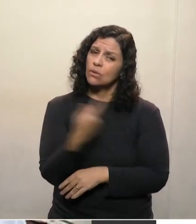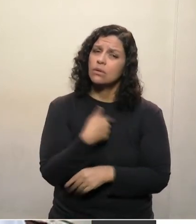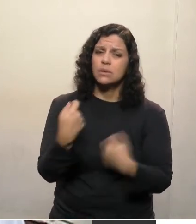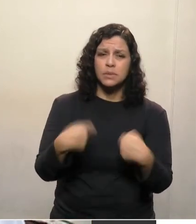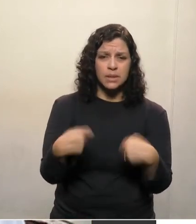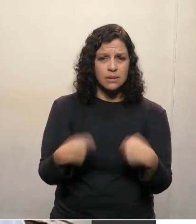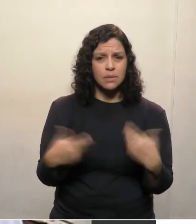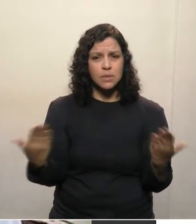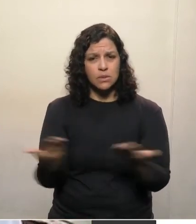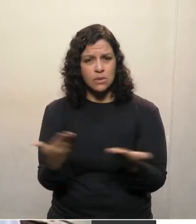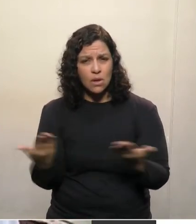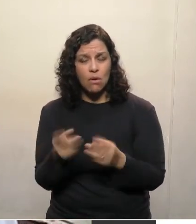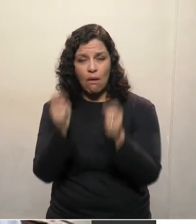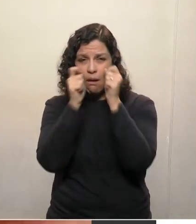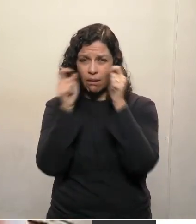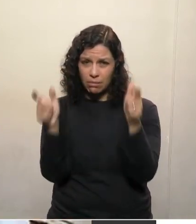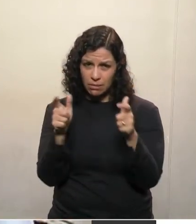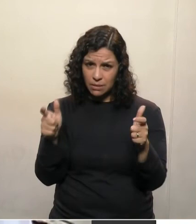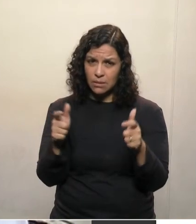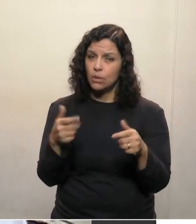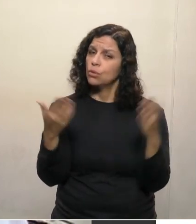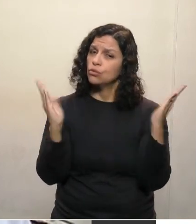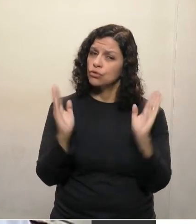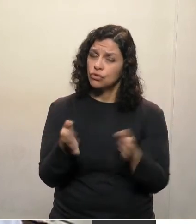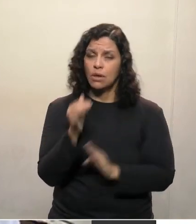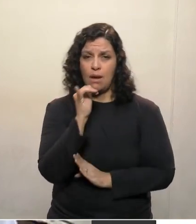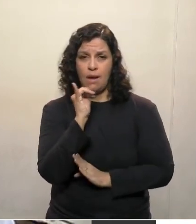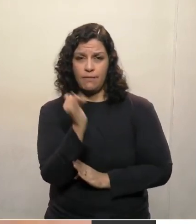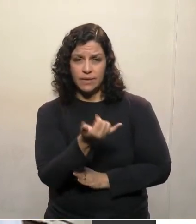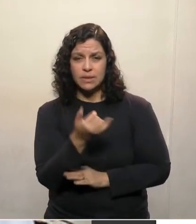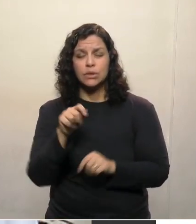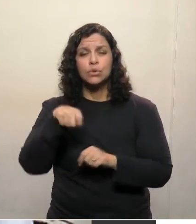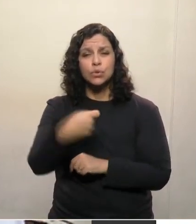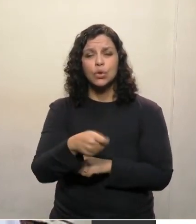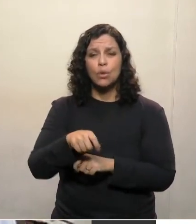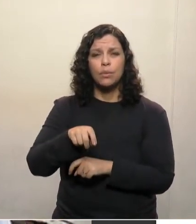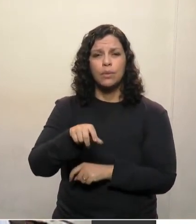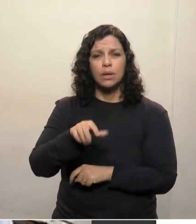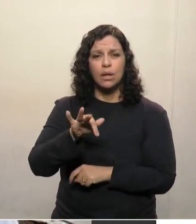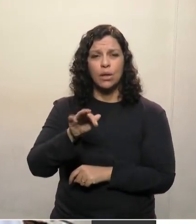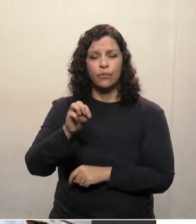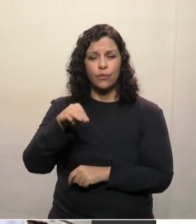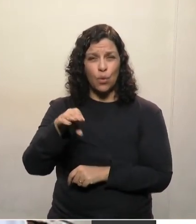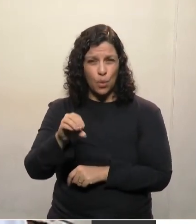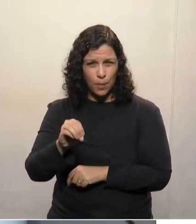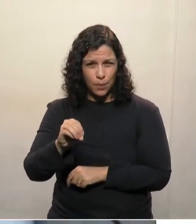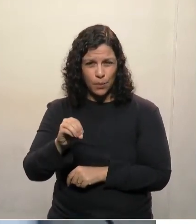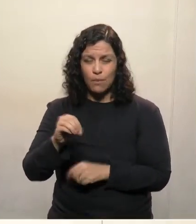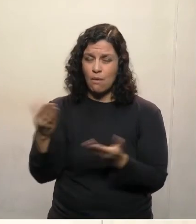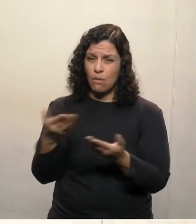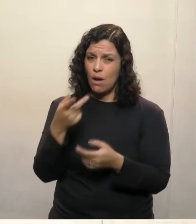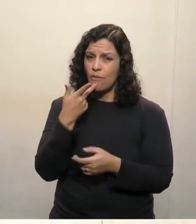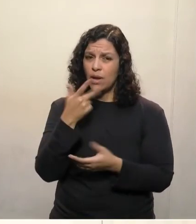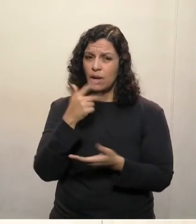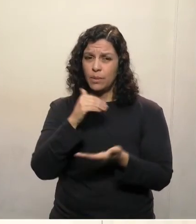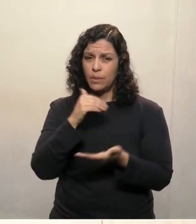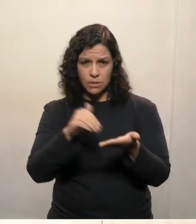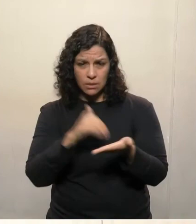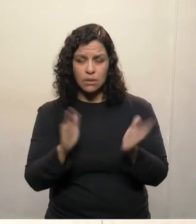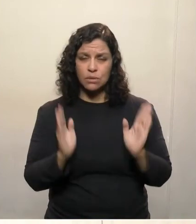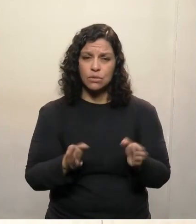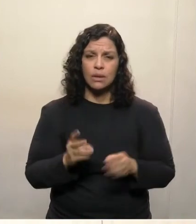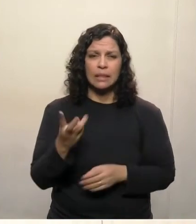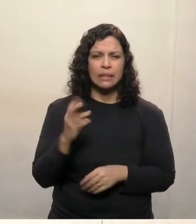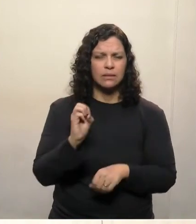estar atentos. Inclusive, eu passei essa situação dos fumicultores para o secretário. 30 segundos para concluir,